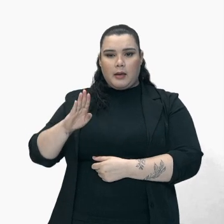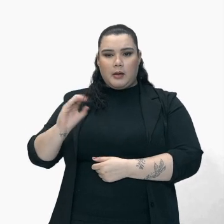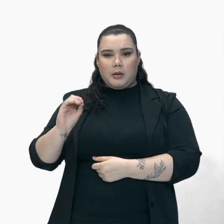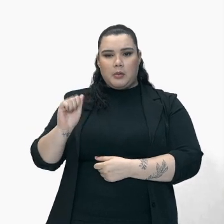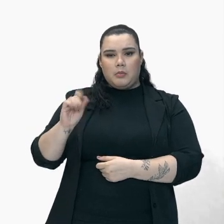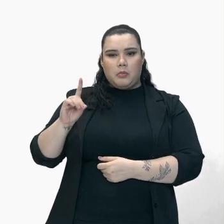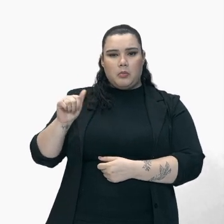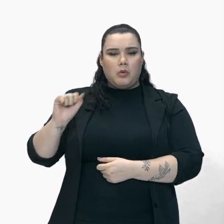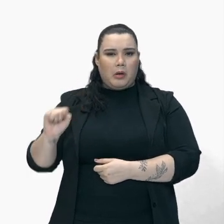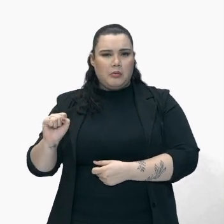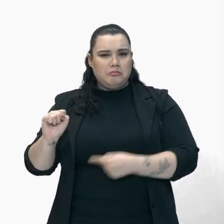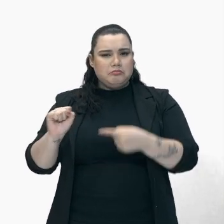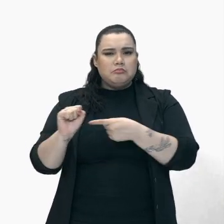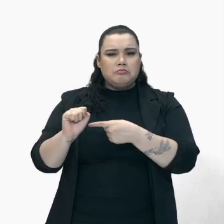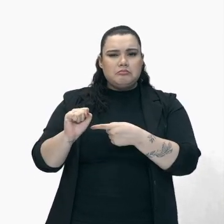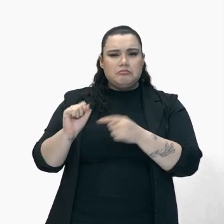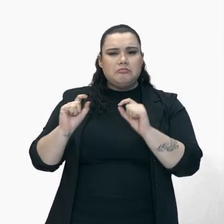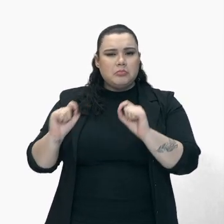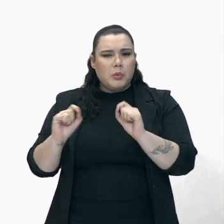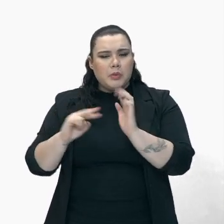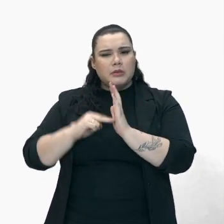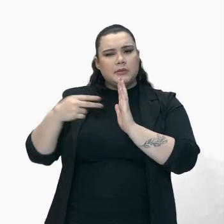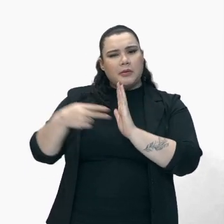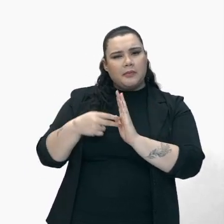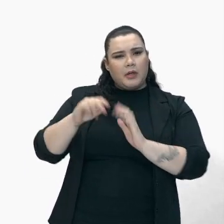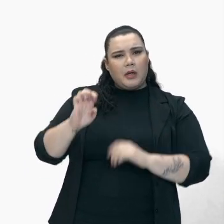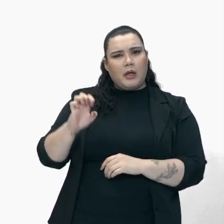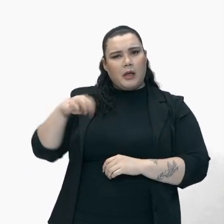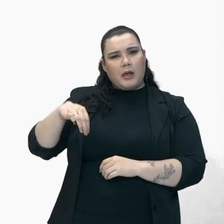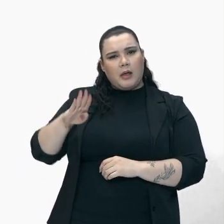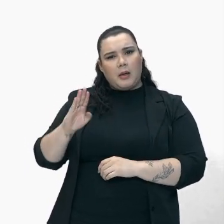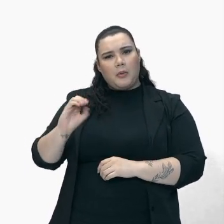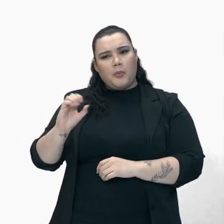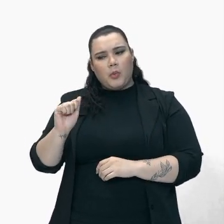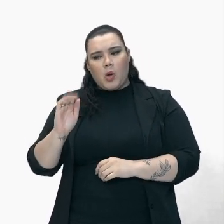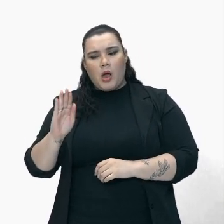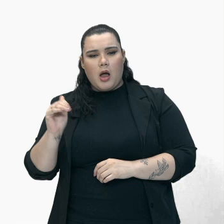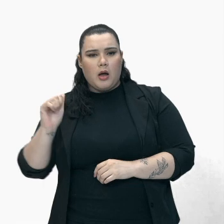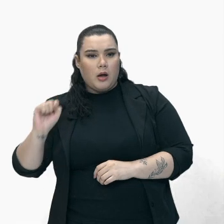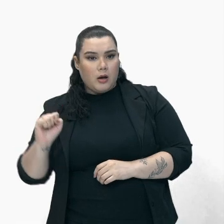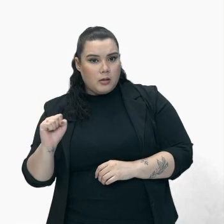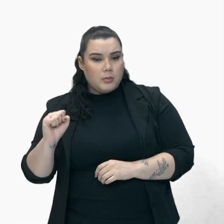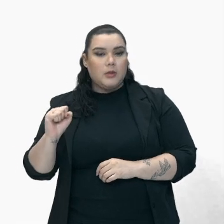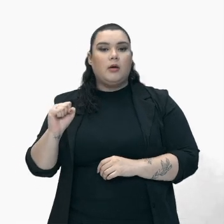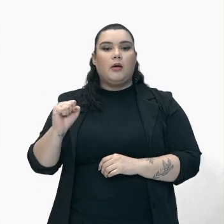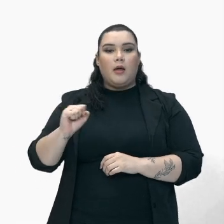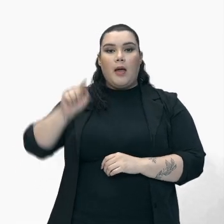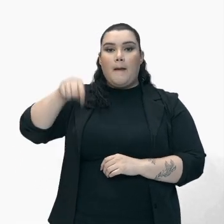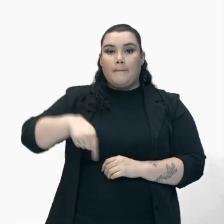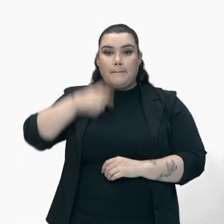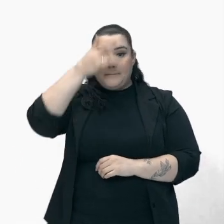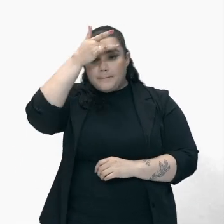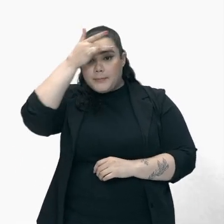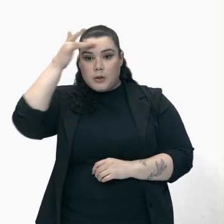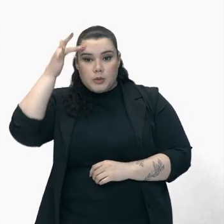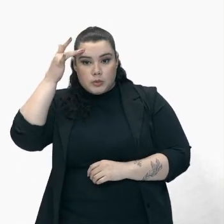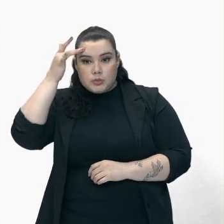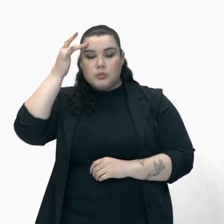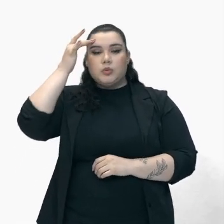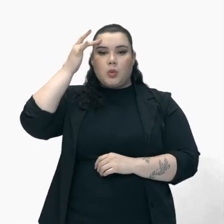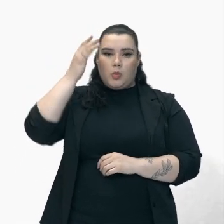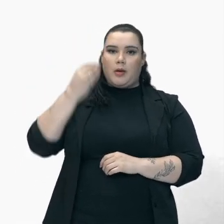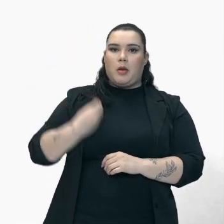Quem eram Os Emboabas Tá gente Emboabas Nada mais eram Do que As pessoas Que vinham de fora Os